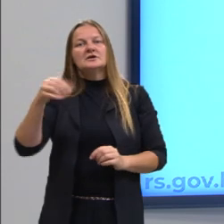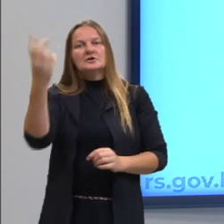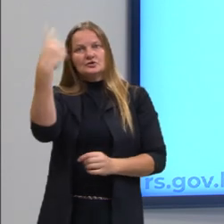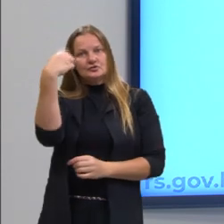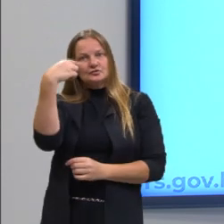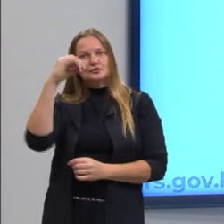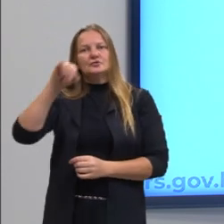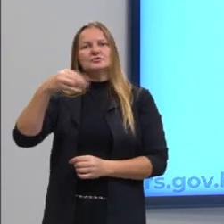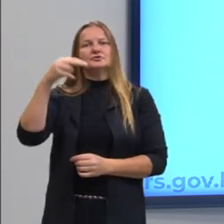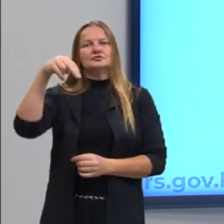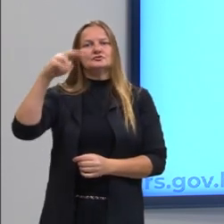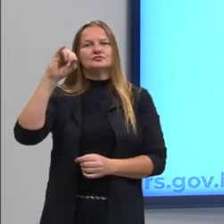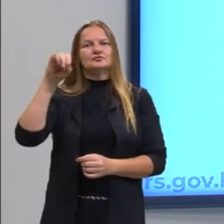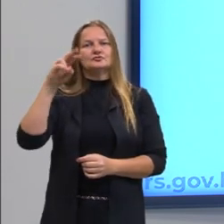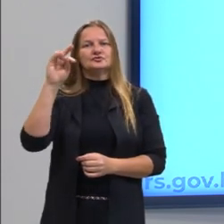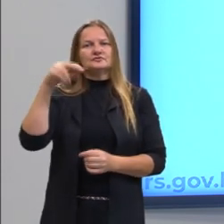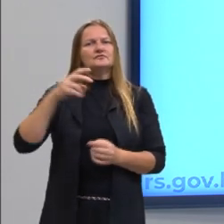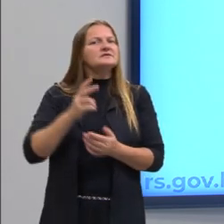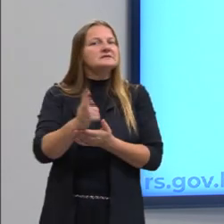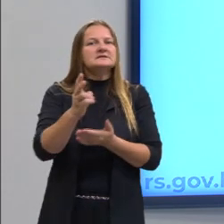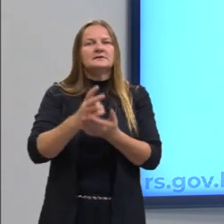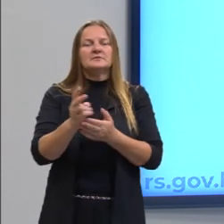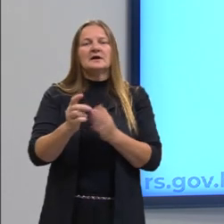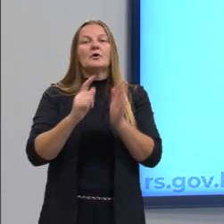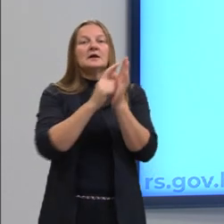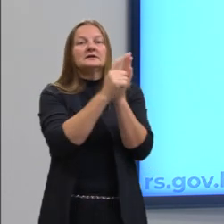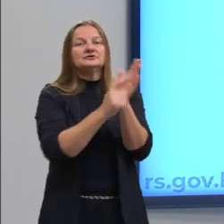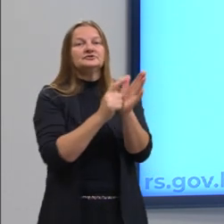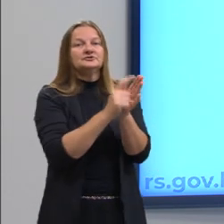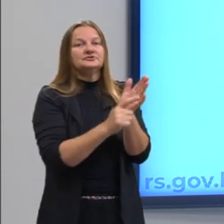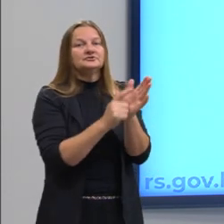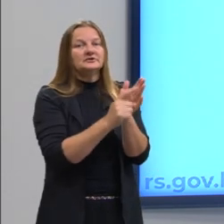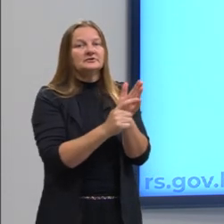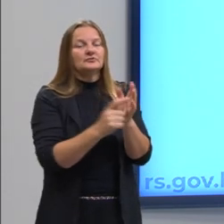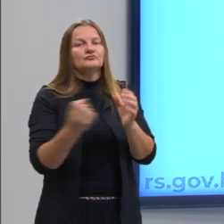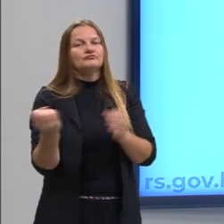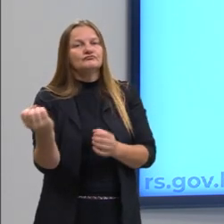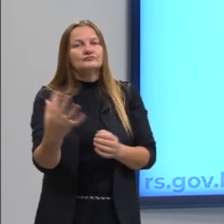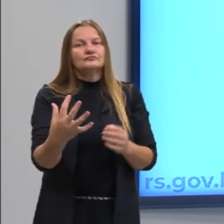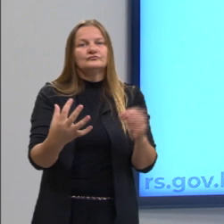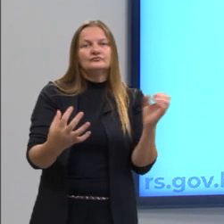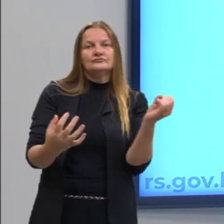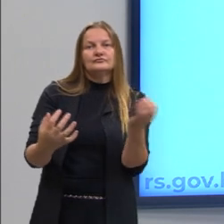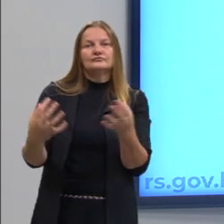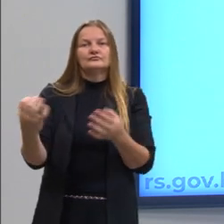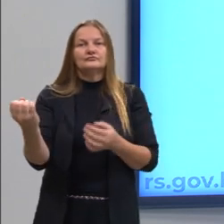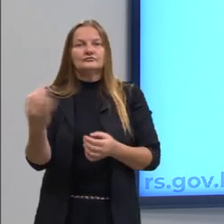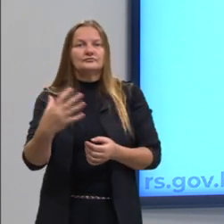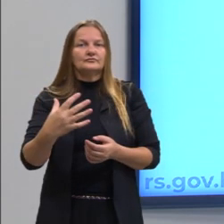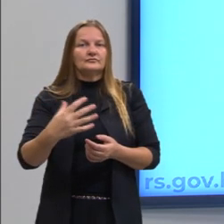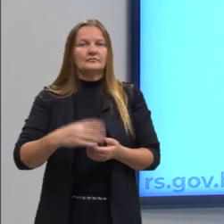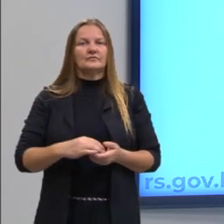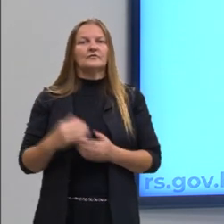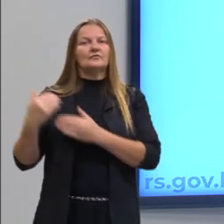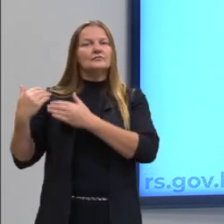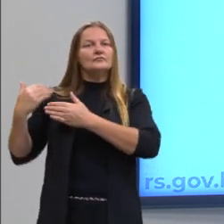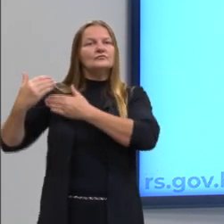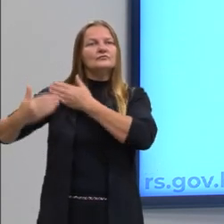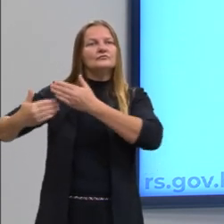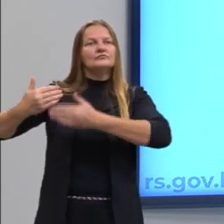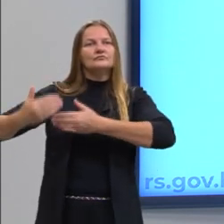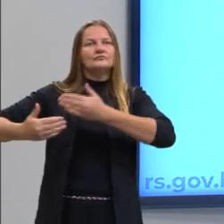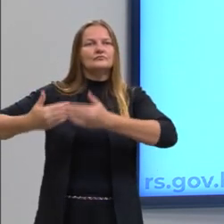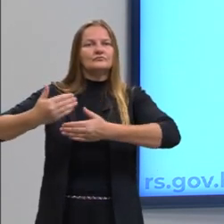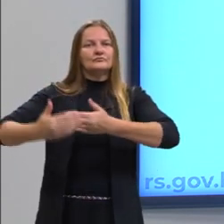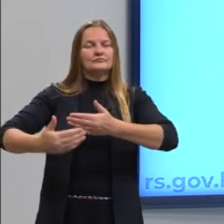permanentes. Os gêneros textuais, eles vão surgindo, na medida que o tempo vai